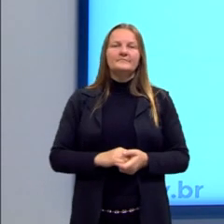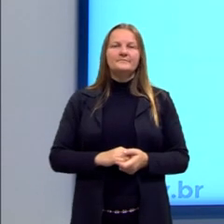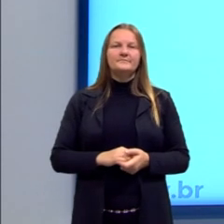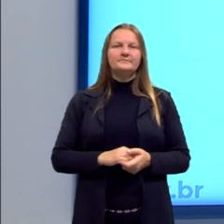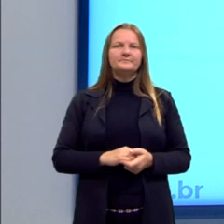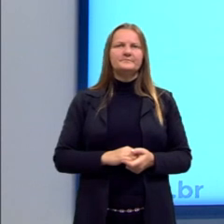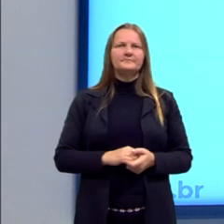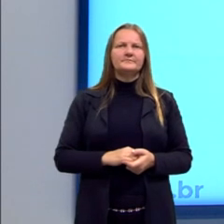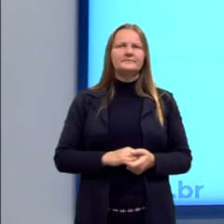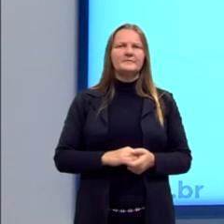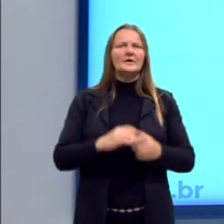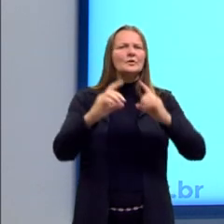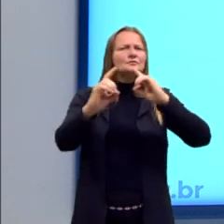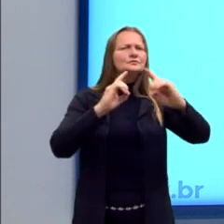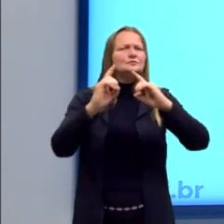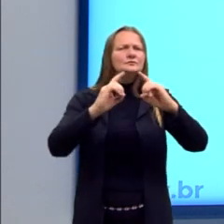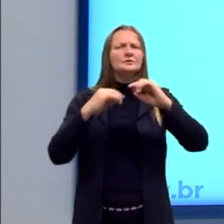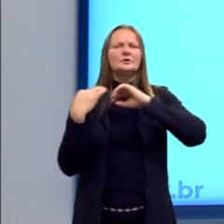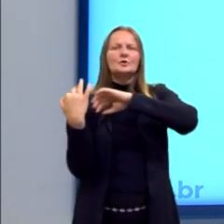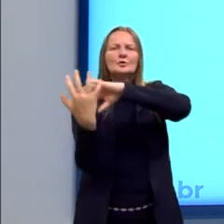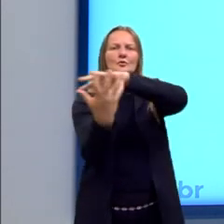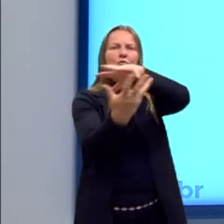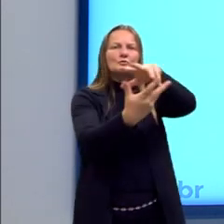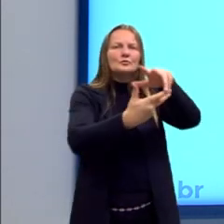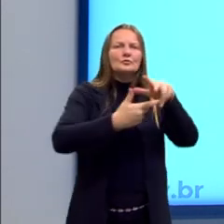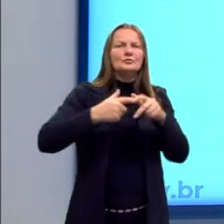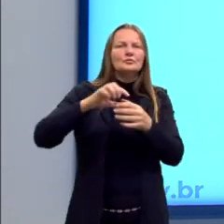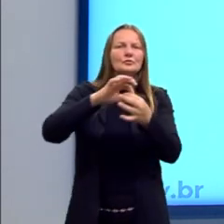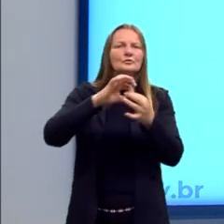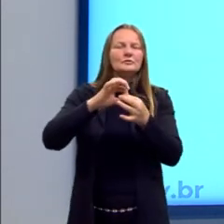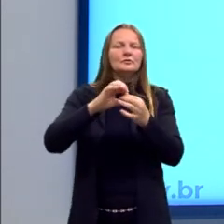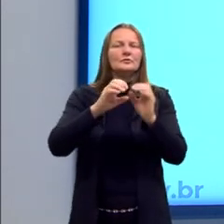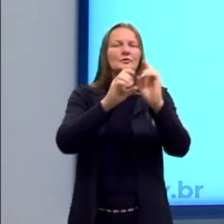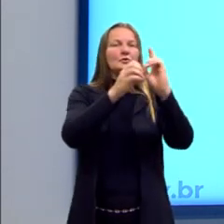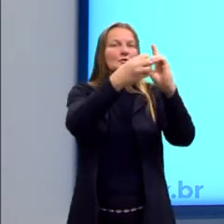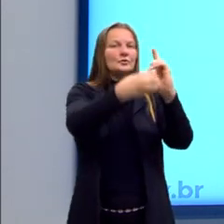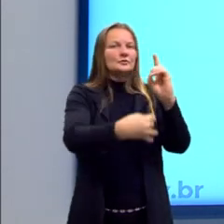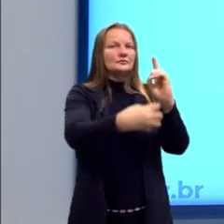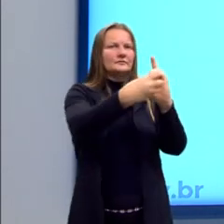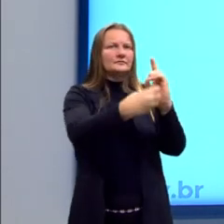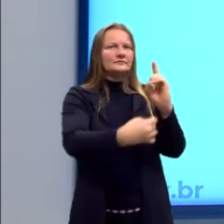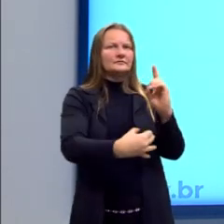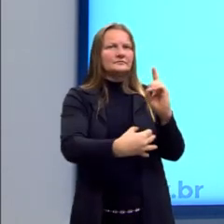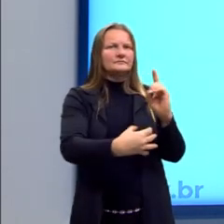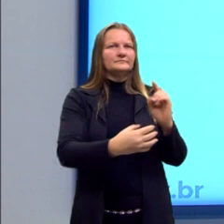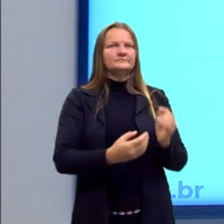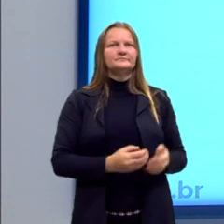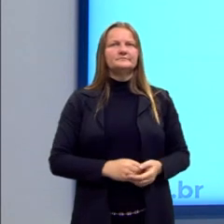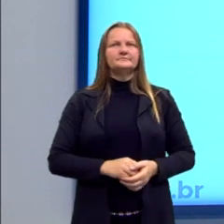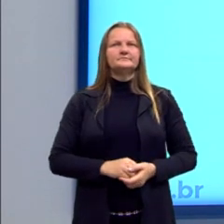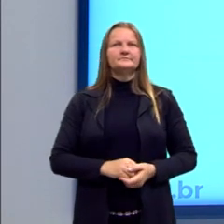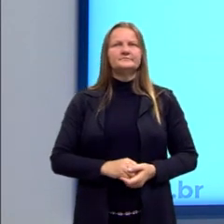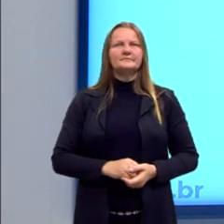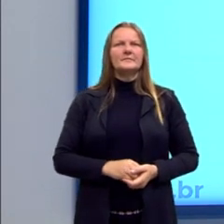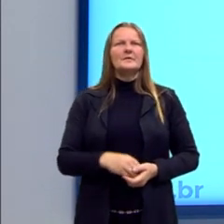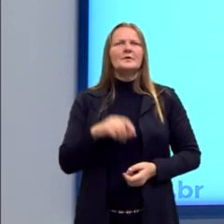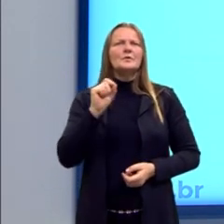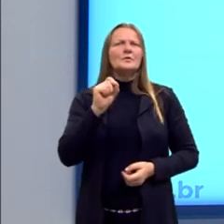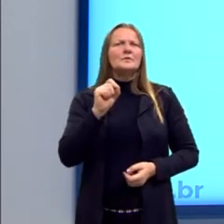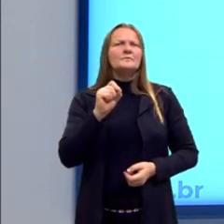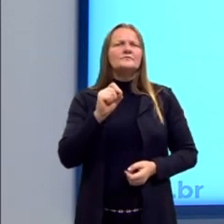discutir a globalização, vamos a algumas definições, uma delas. A